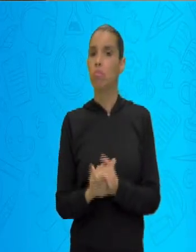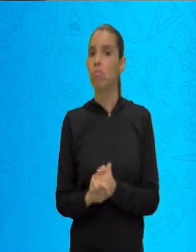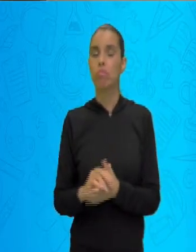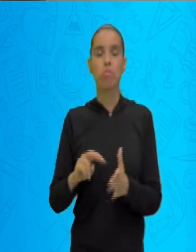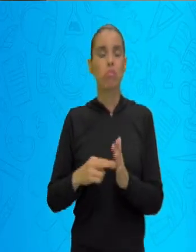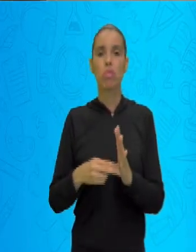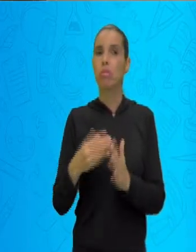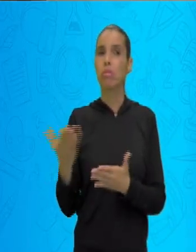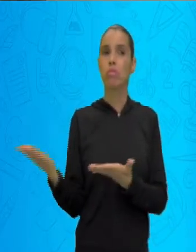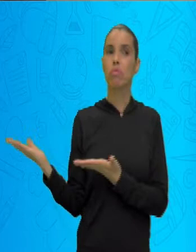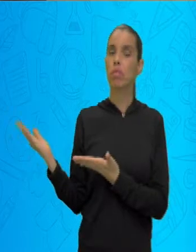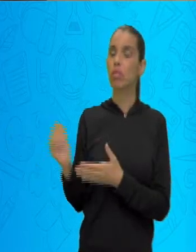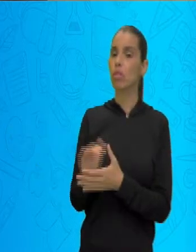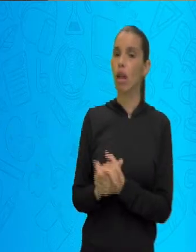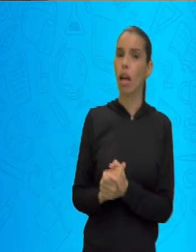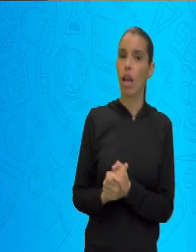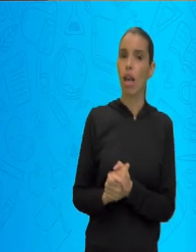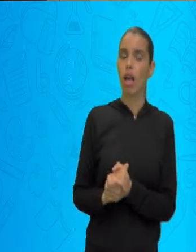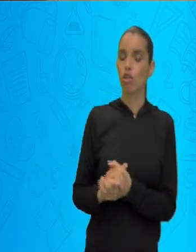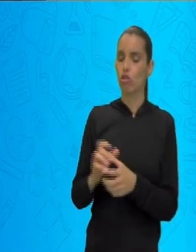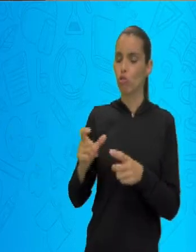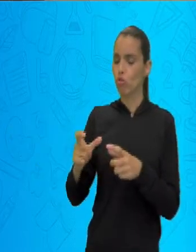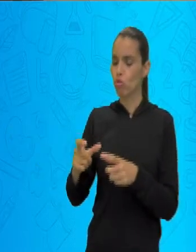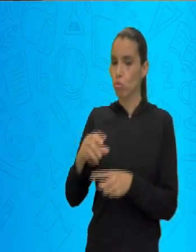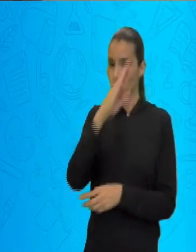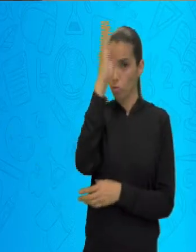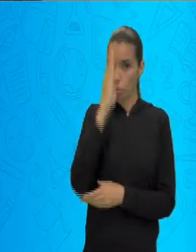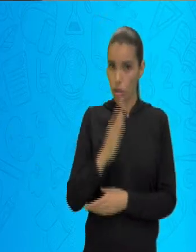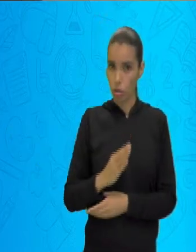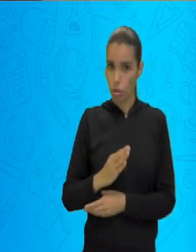para conhecer